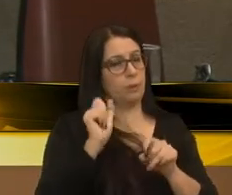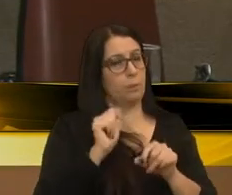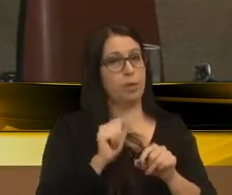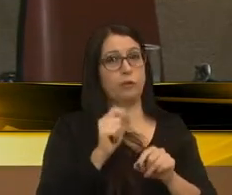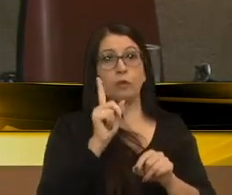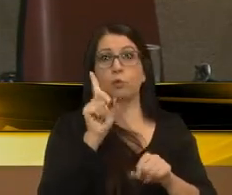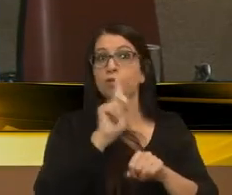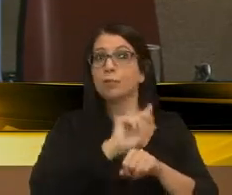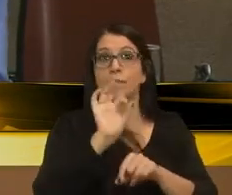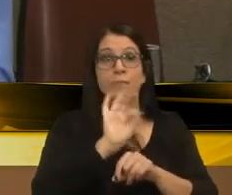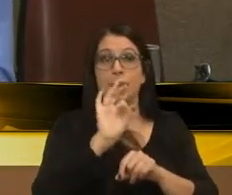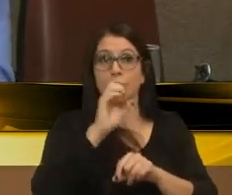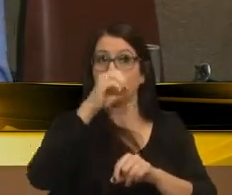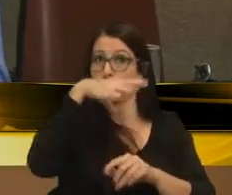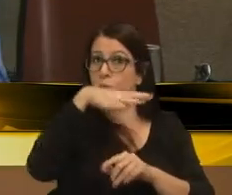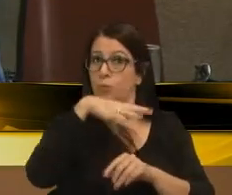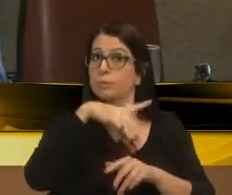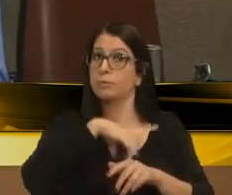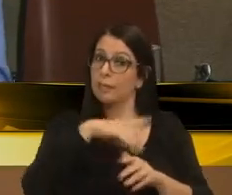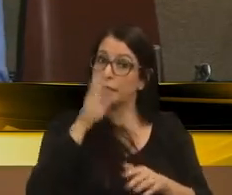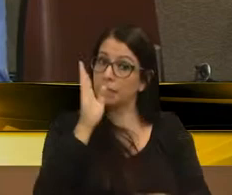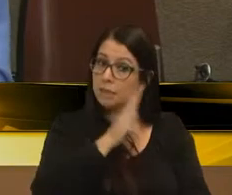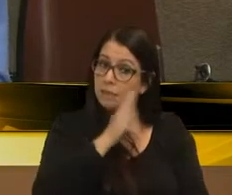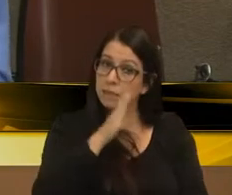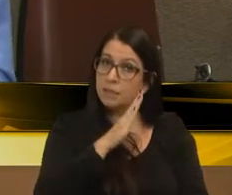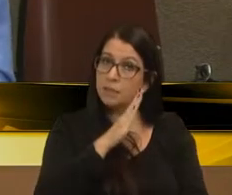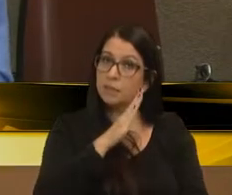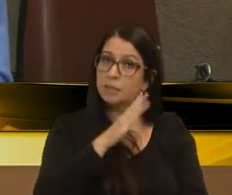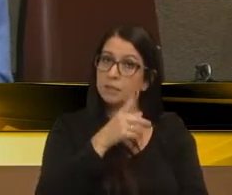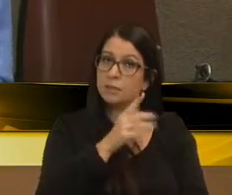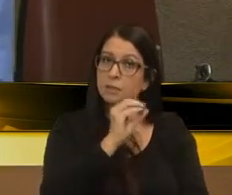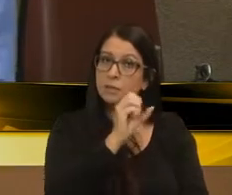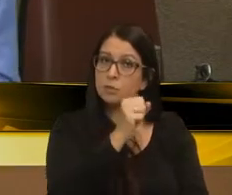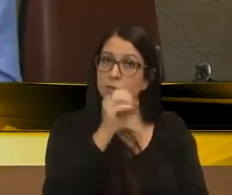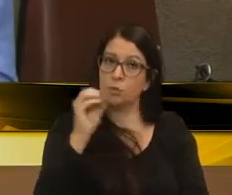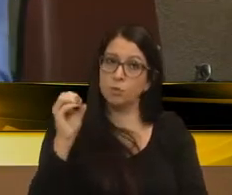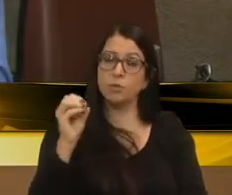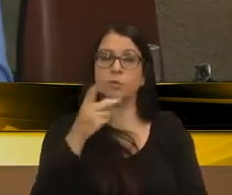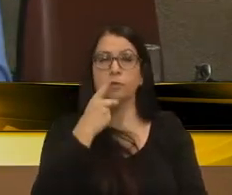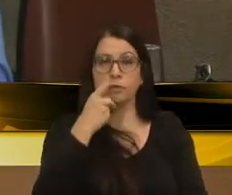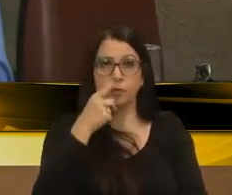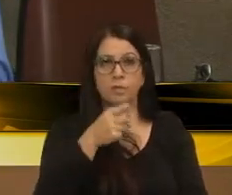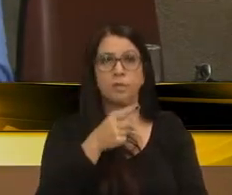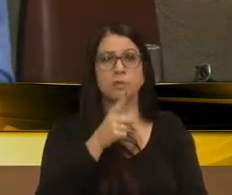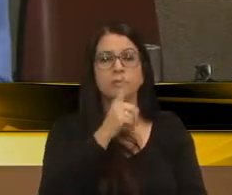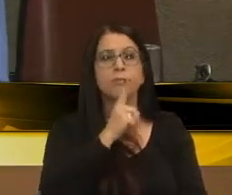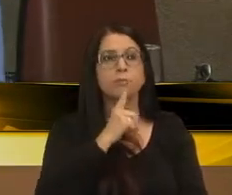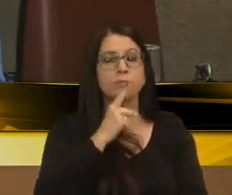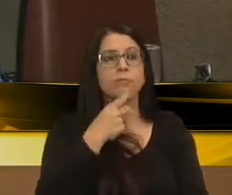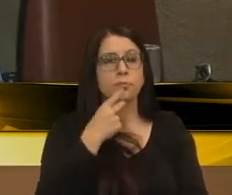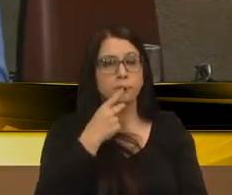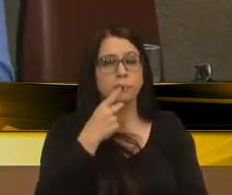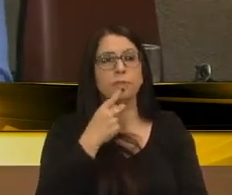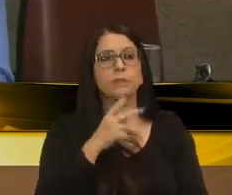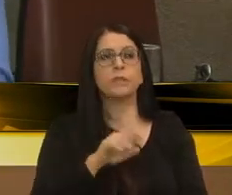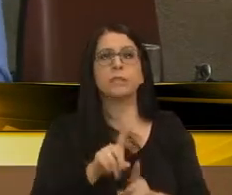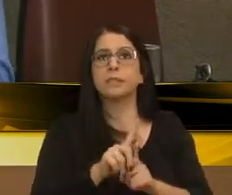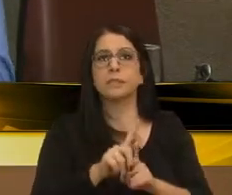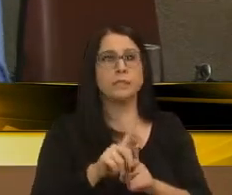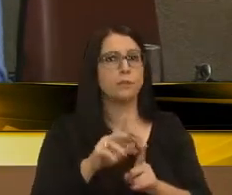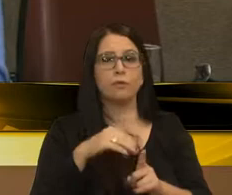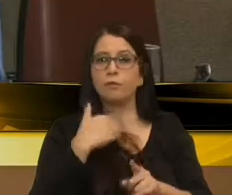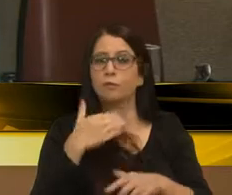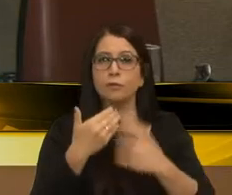ficar um dia sem energia, tem que ser atendido de imediato, esses 0800 aqui, como eu já falei, como o Menegusto falou, os vereadores falaram, não